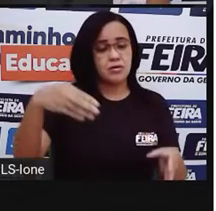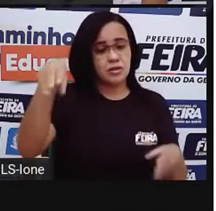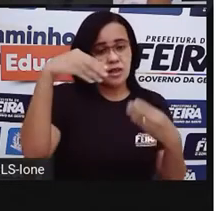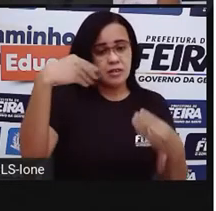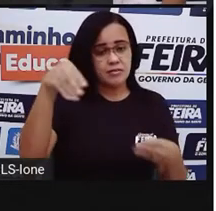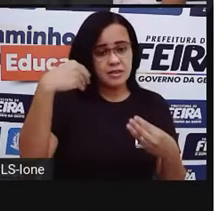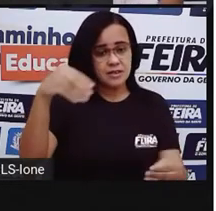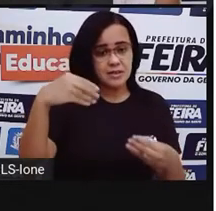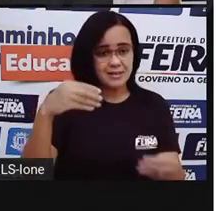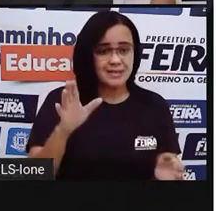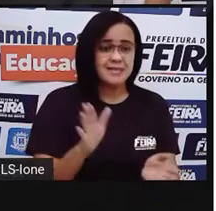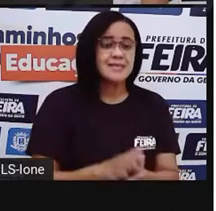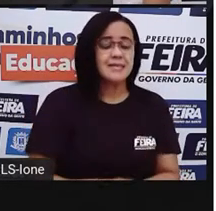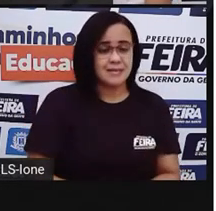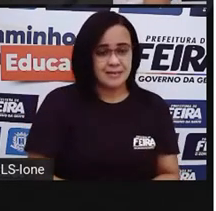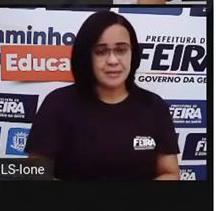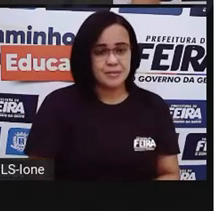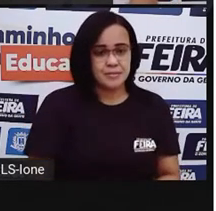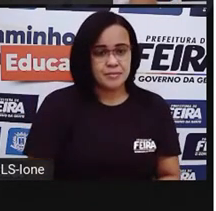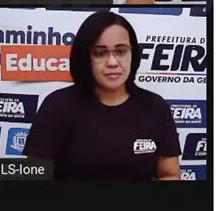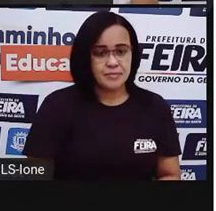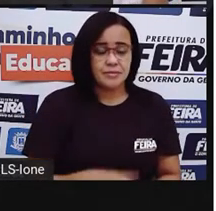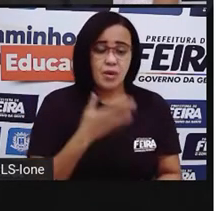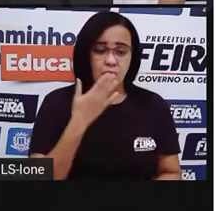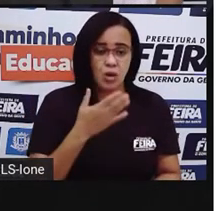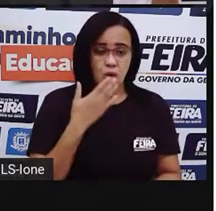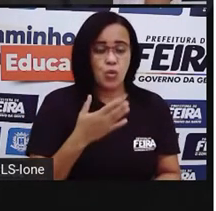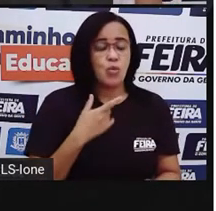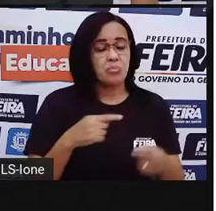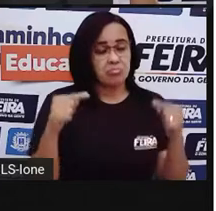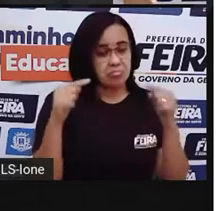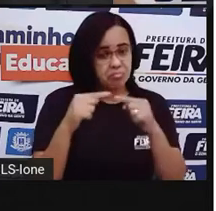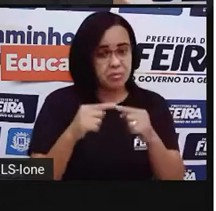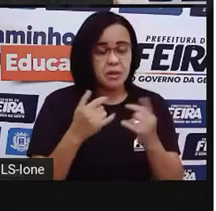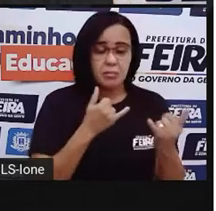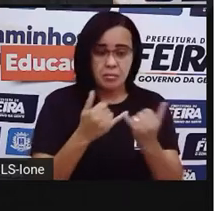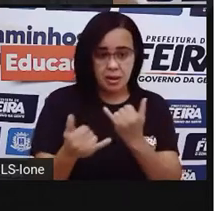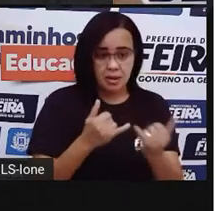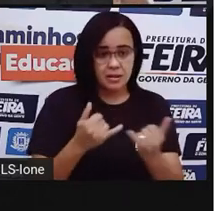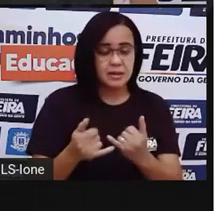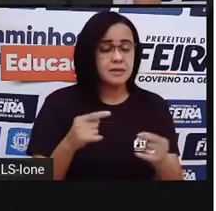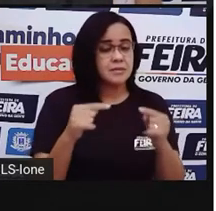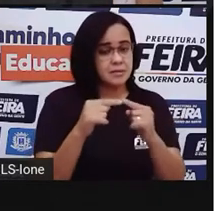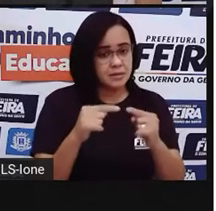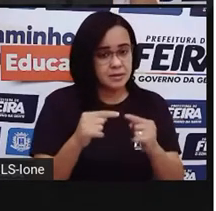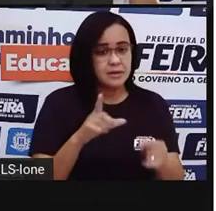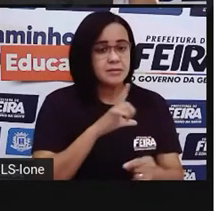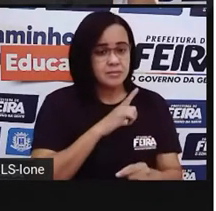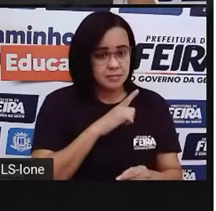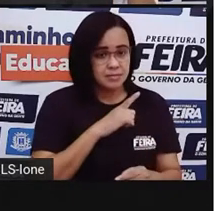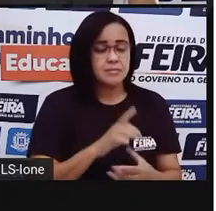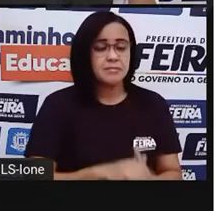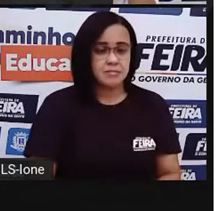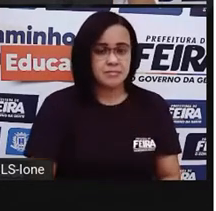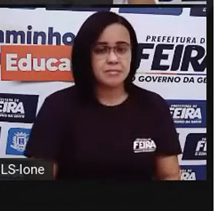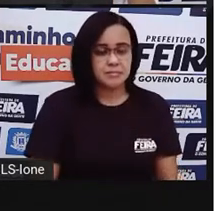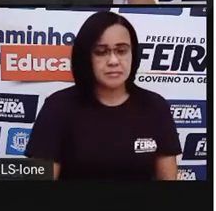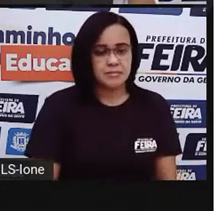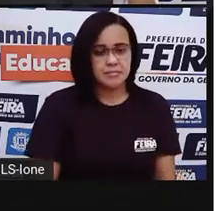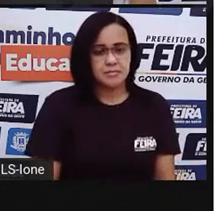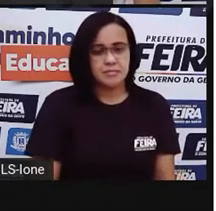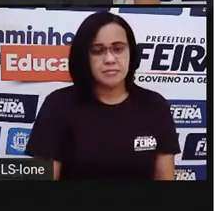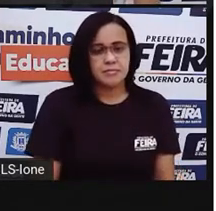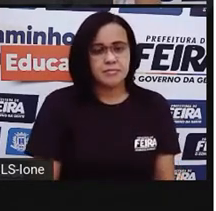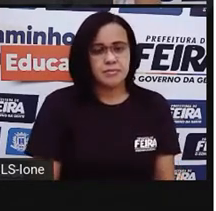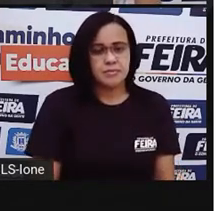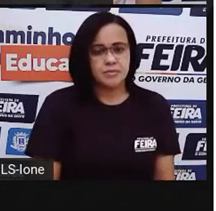cores aproximadas, a cor da bandeira. E aí, você pode fazer o seu mosaico, tá bom? A Pró